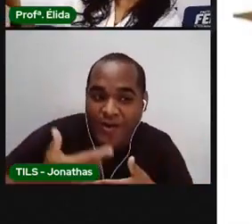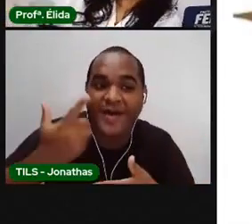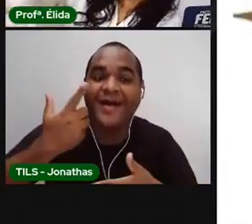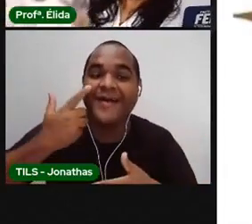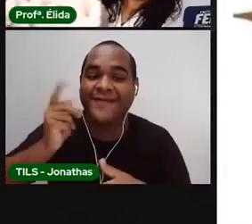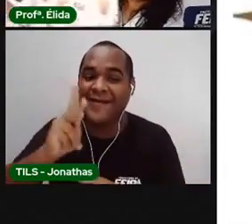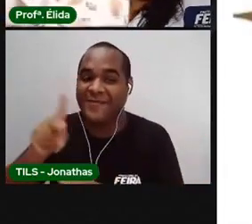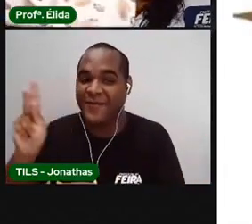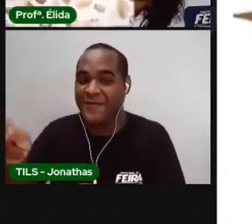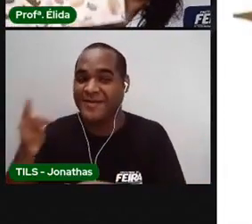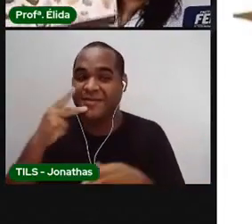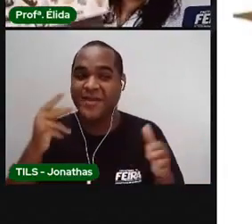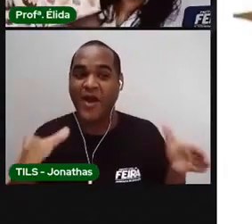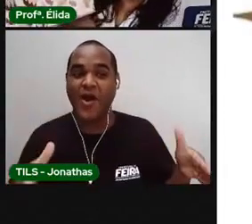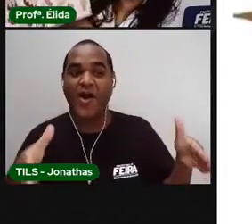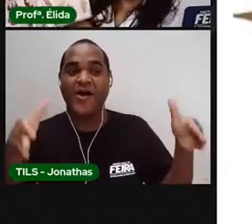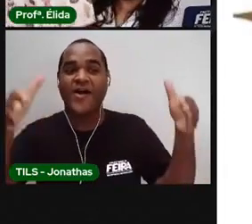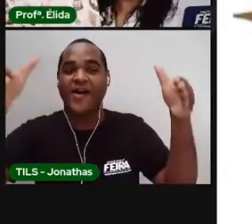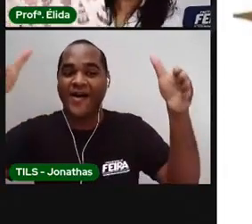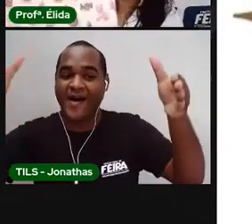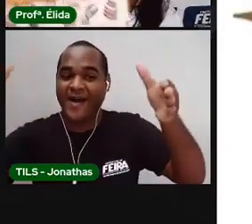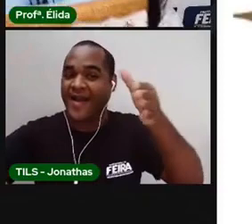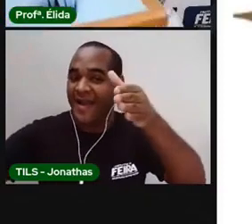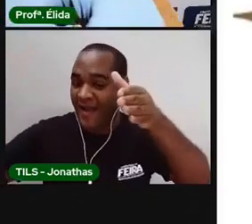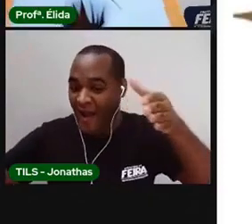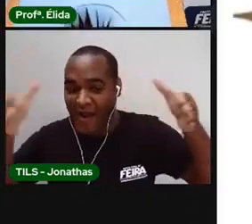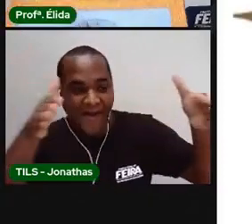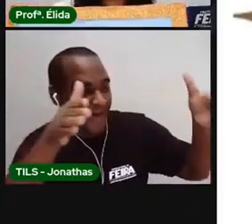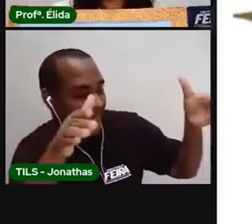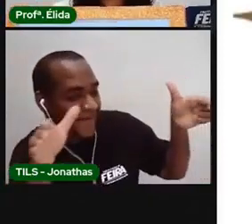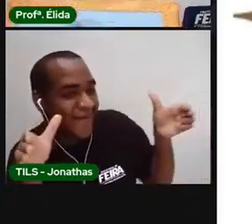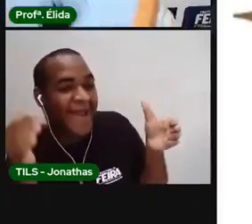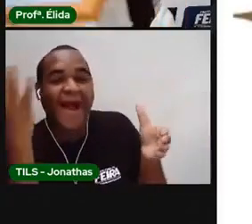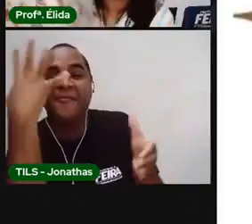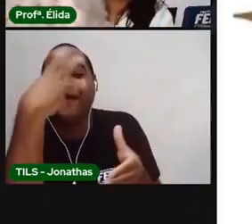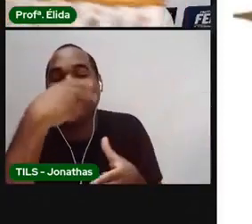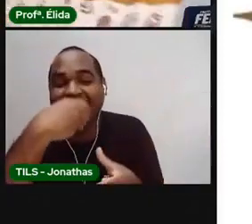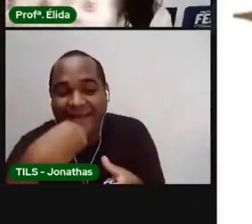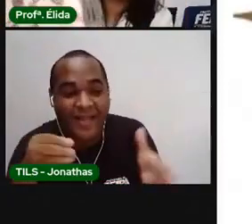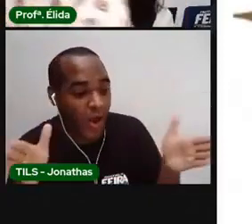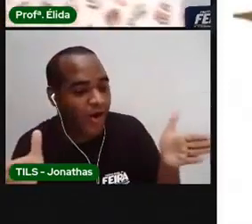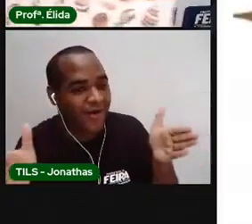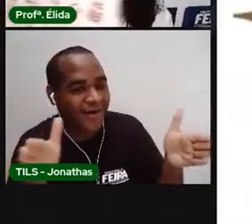trouxe para você hoje. Olha que caixa linda.